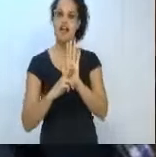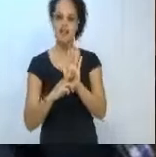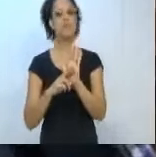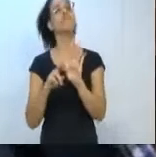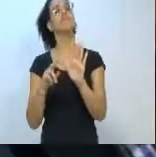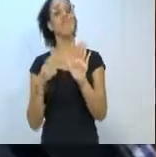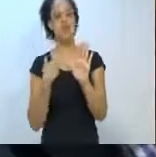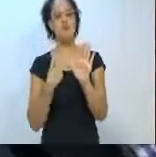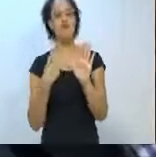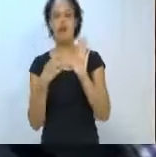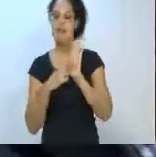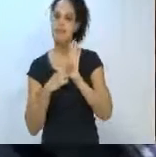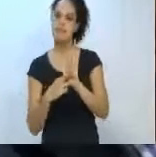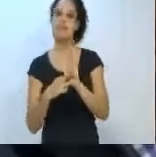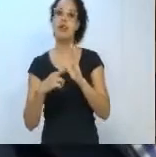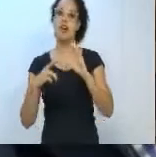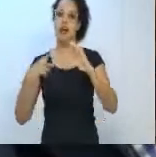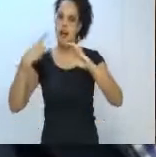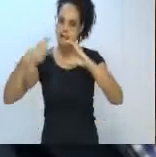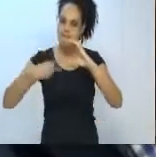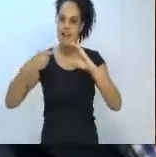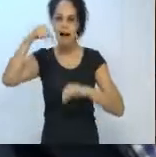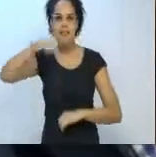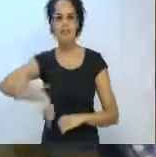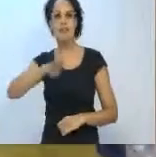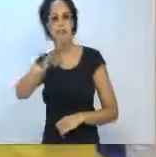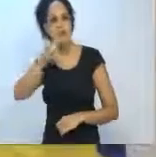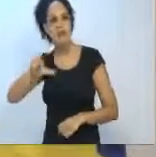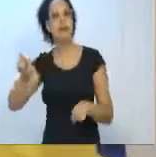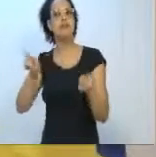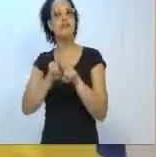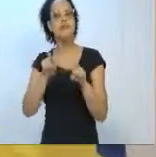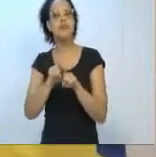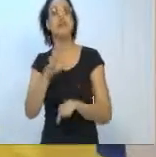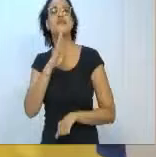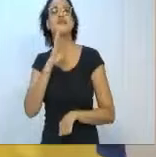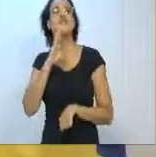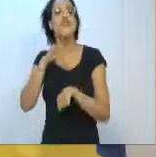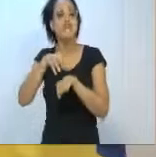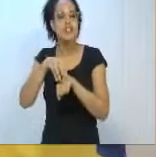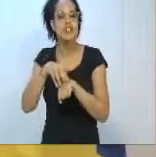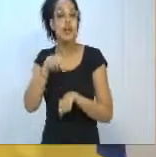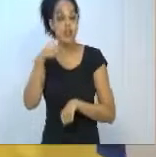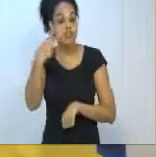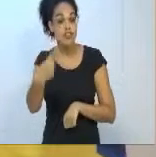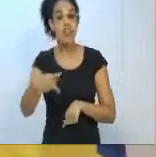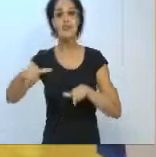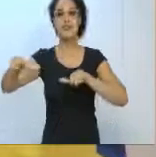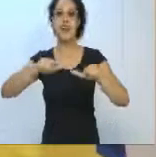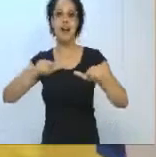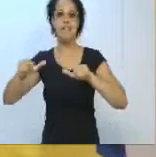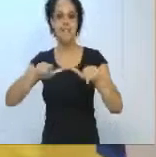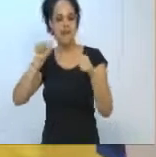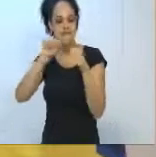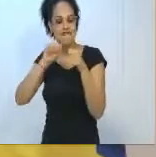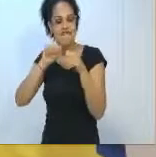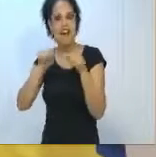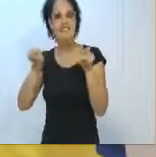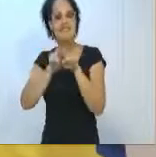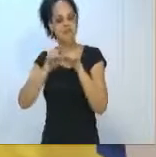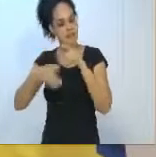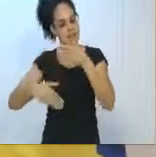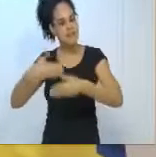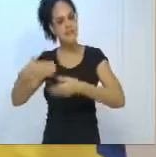de Blumenau, representando a cidade de Blumenau, o reconhecimento pelo trabalho que você faz e desenvolve em nome de